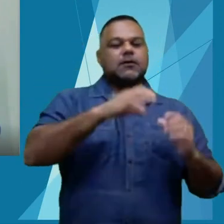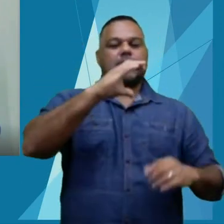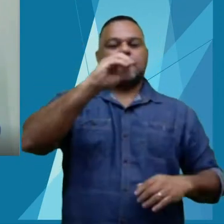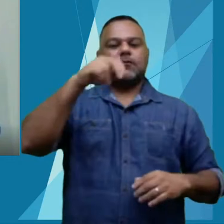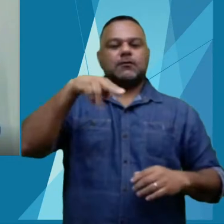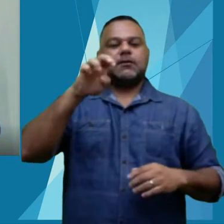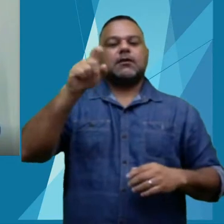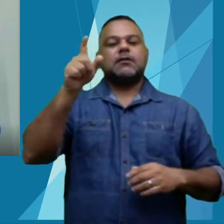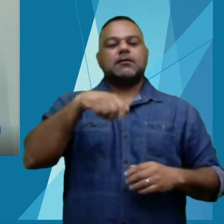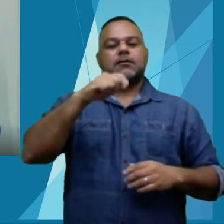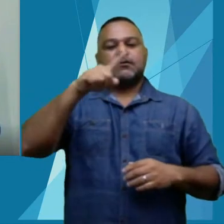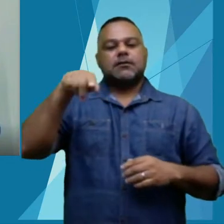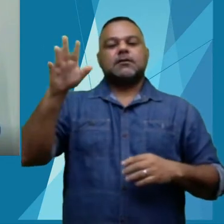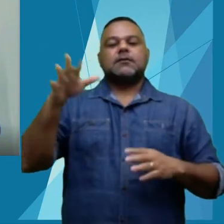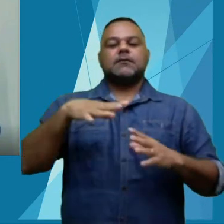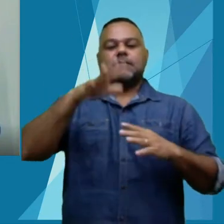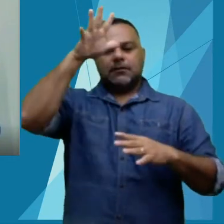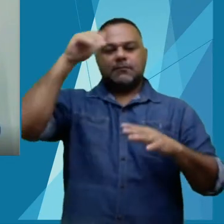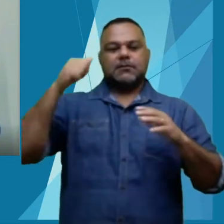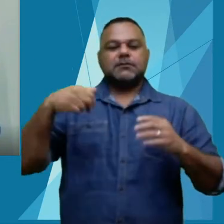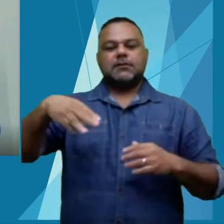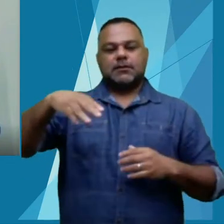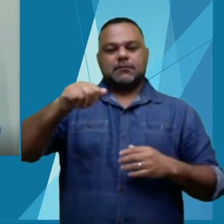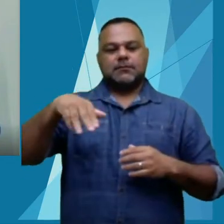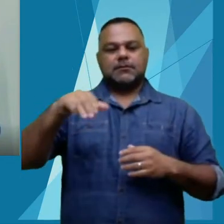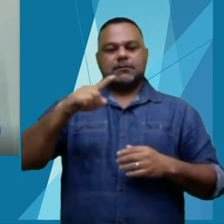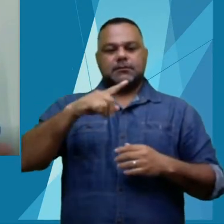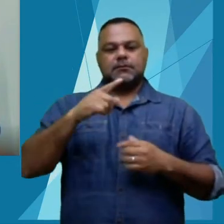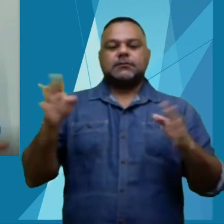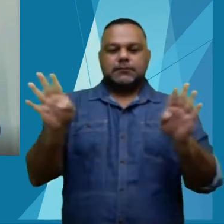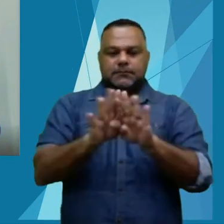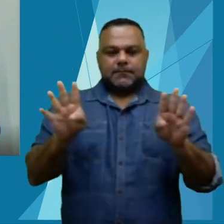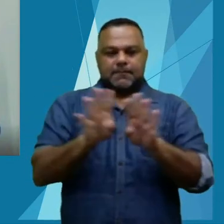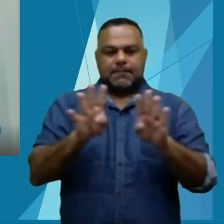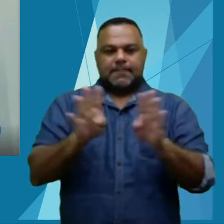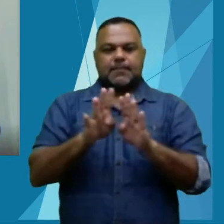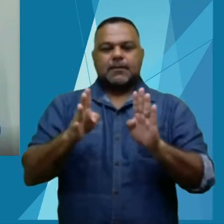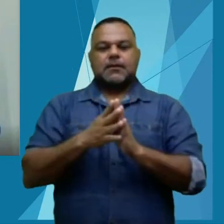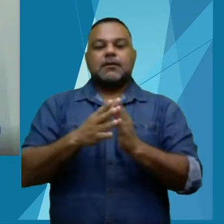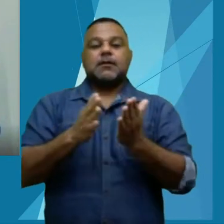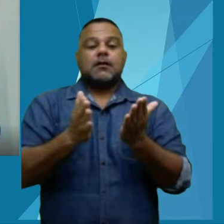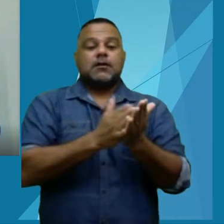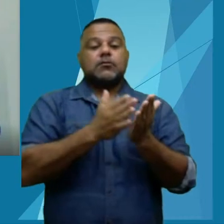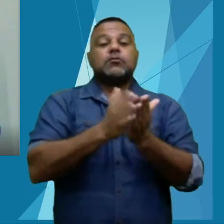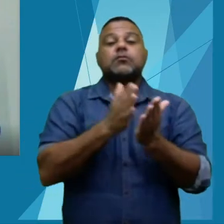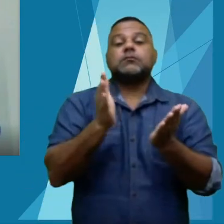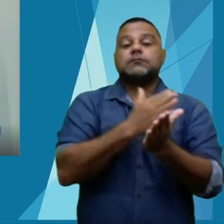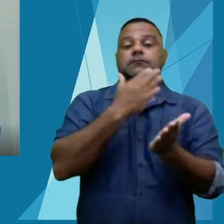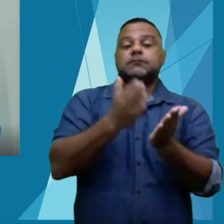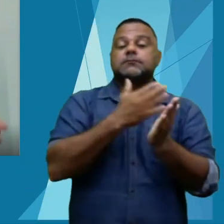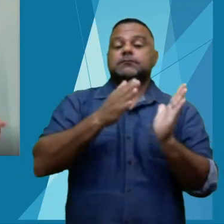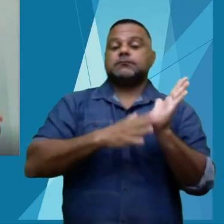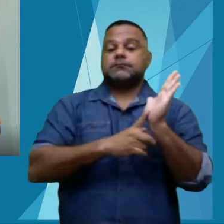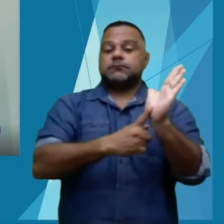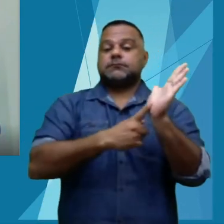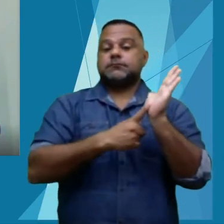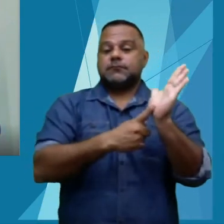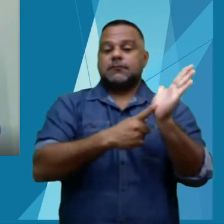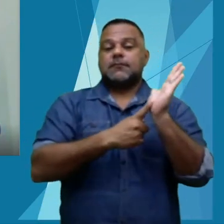Conexão Amazônia. Aproveito a oportunidade para falar, também, do lançamento dos livros. Todo